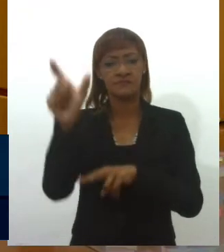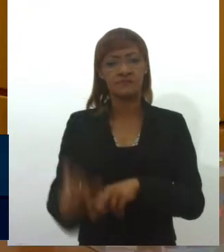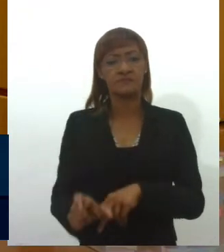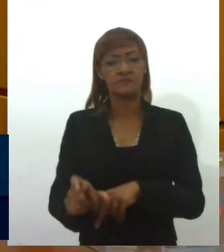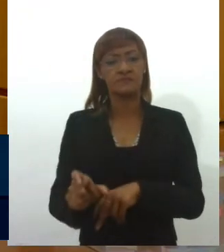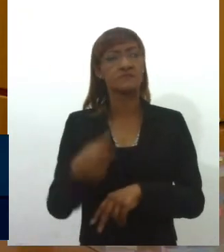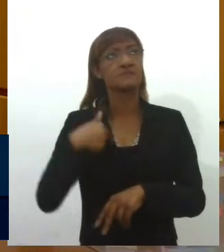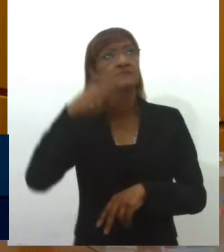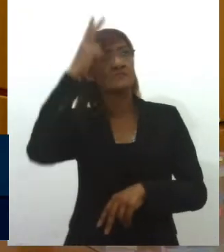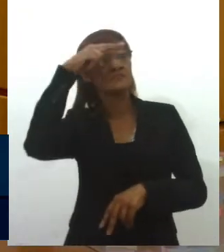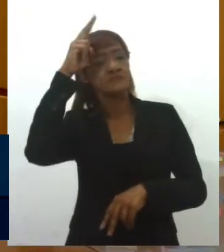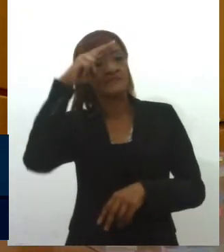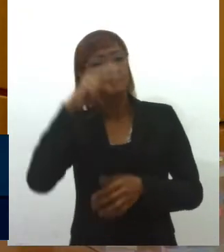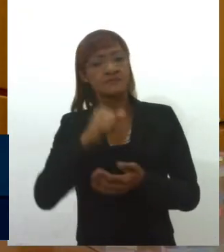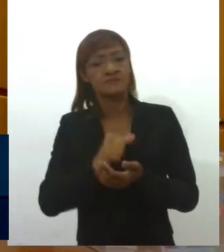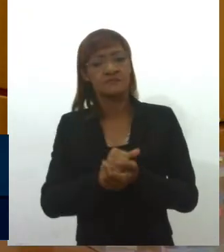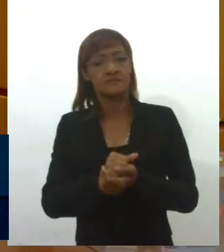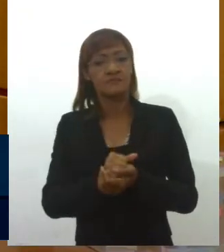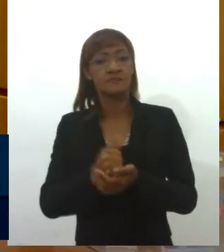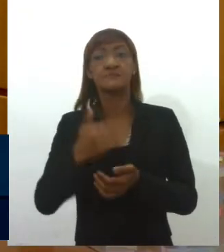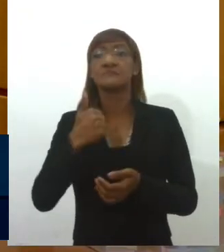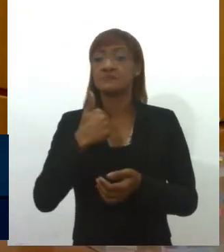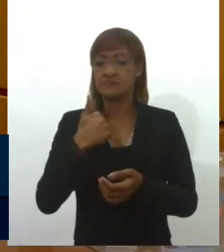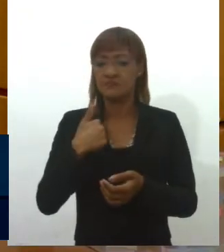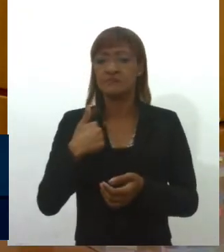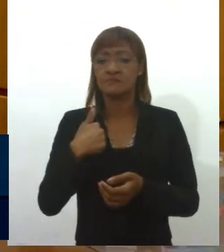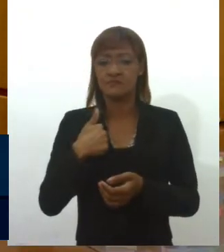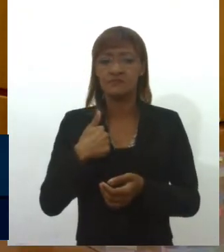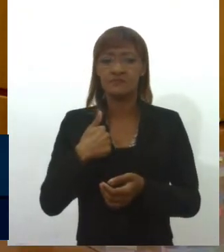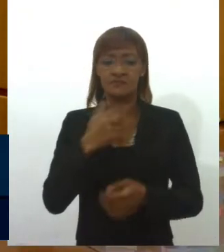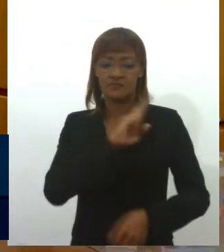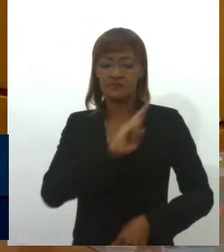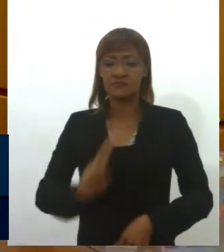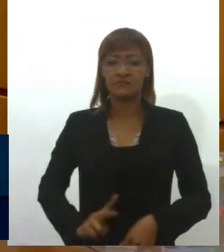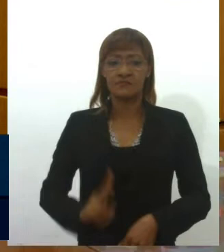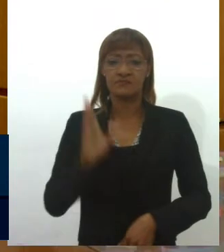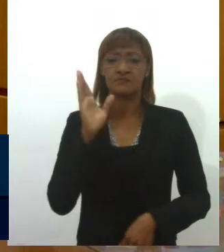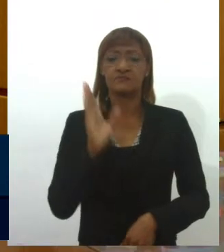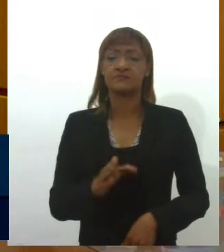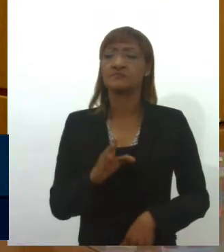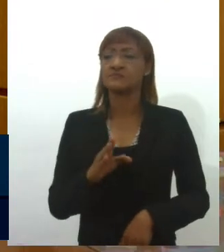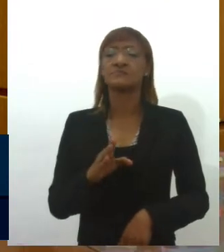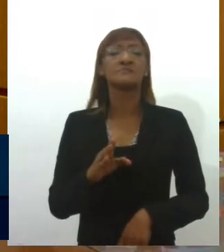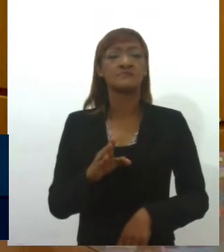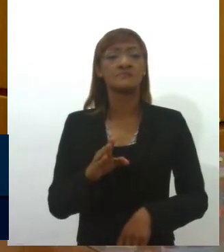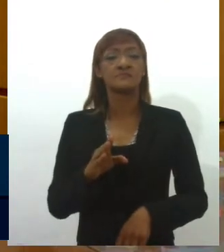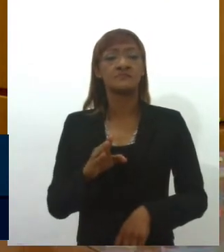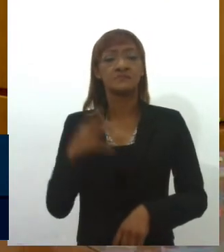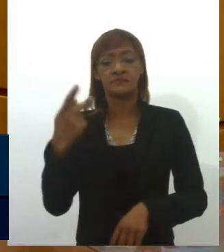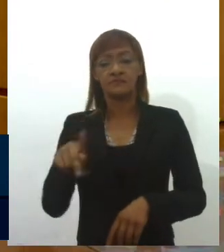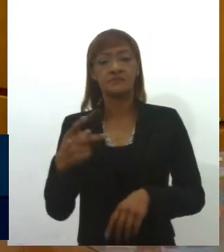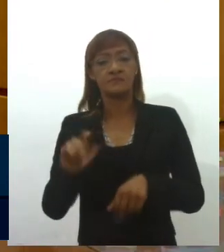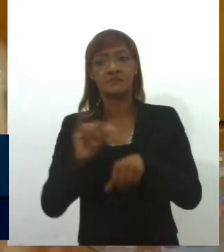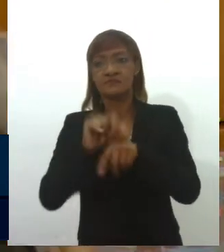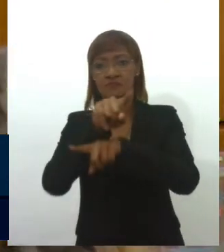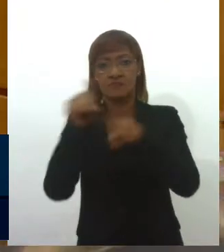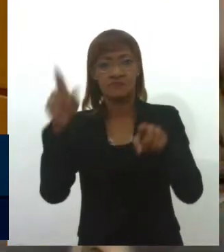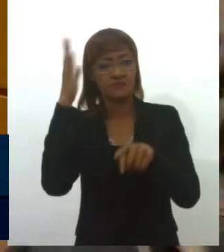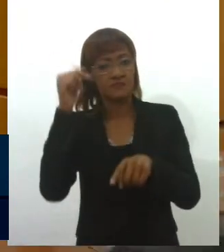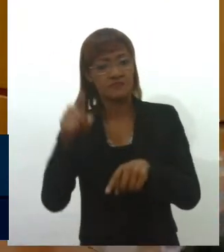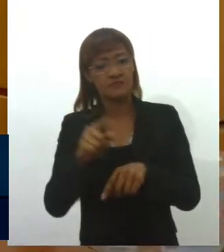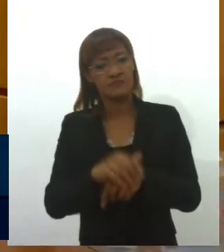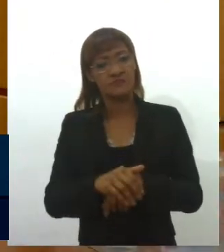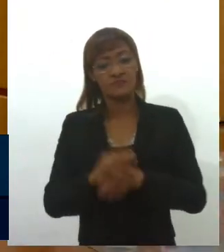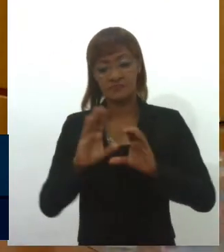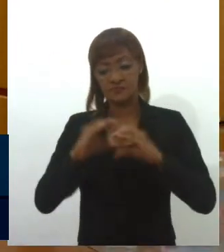de muitos discursos. Eu já fui vereador como os companheiros, os colegas aqui da casa sabem, e lá na